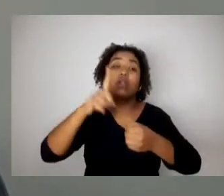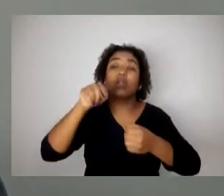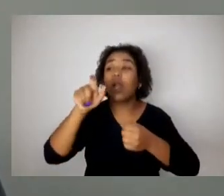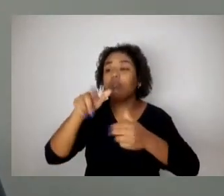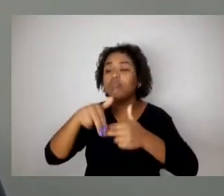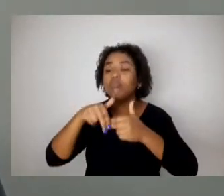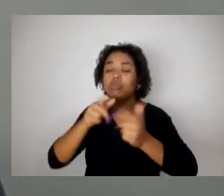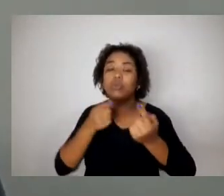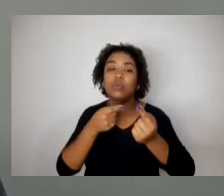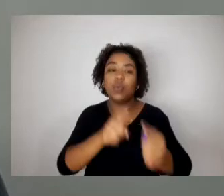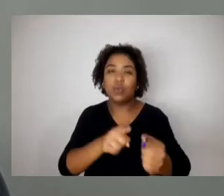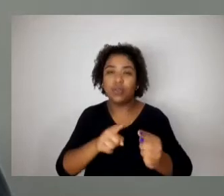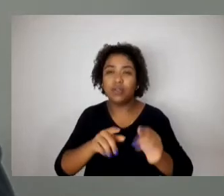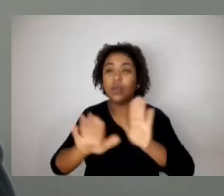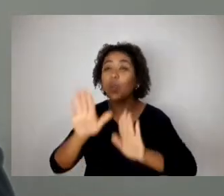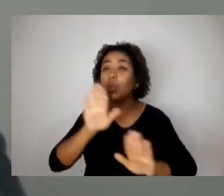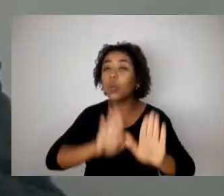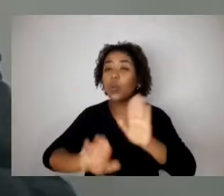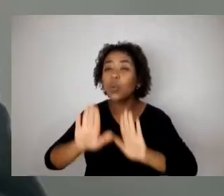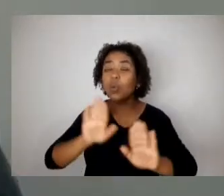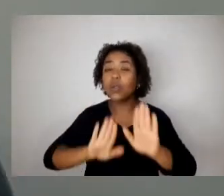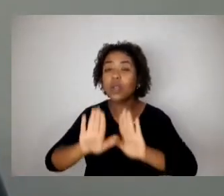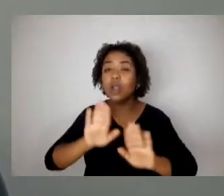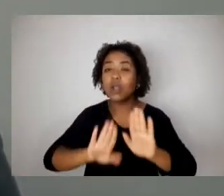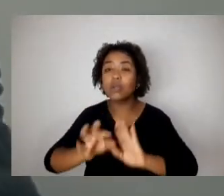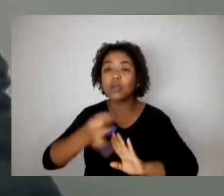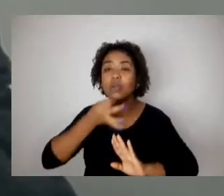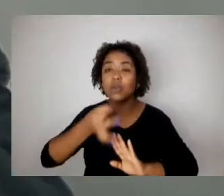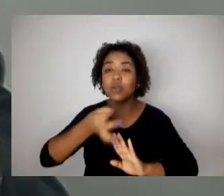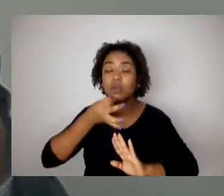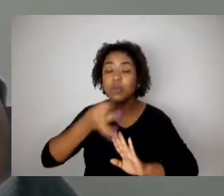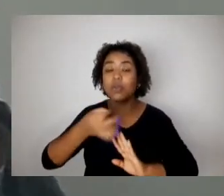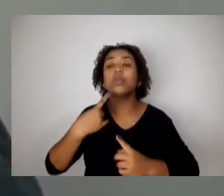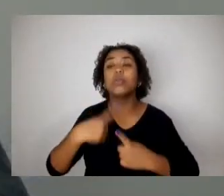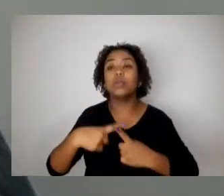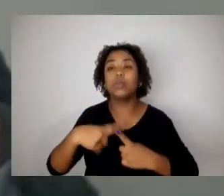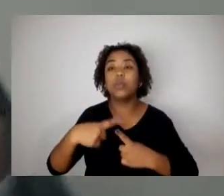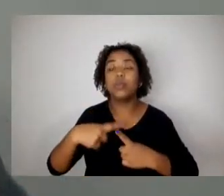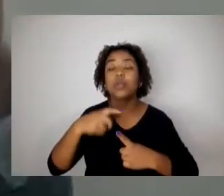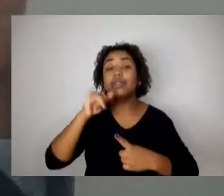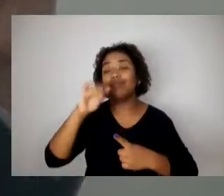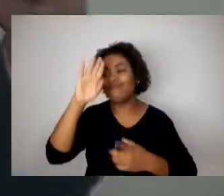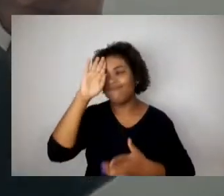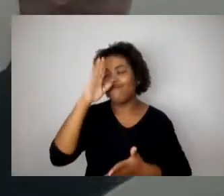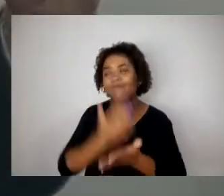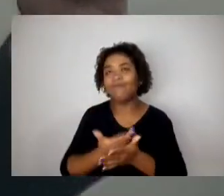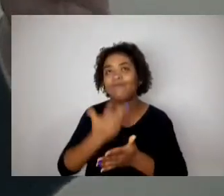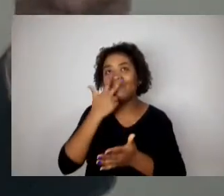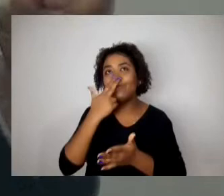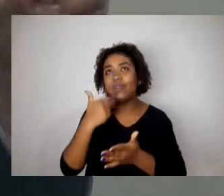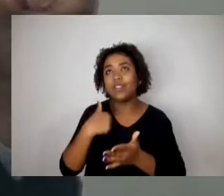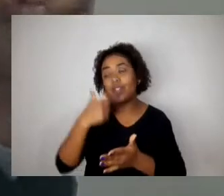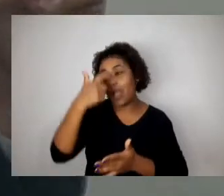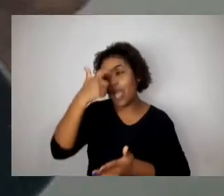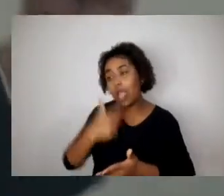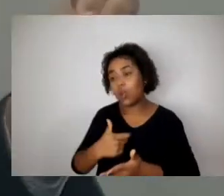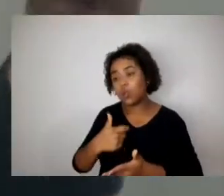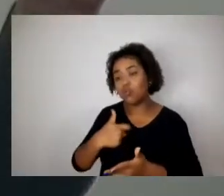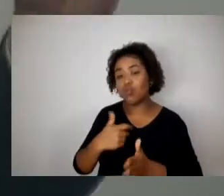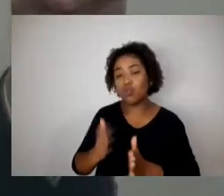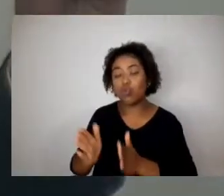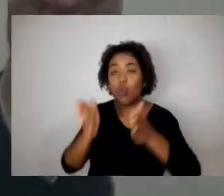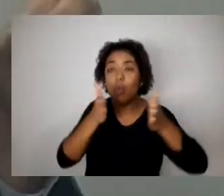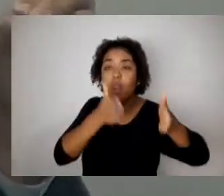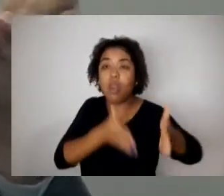narrativas porque a impressão que se dá é que está querendo jogar e dizer assim, eu sou do lado dos gays,